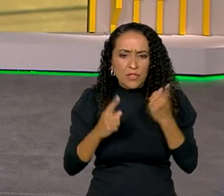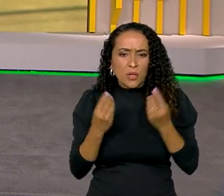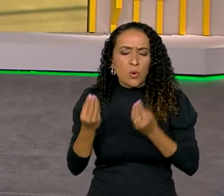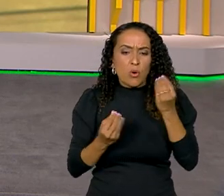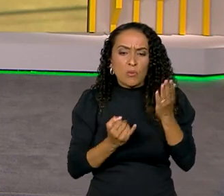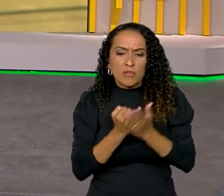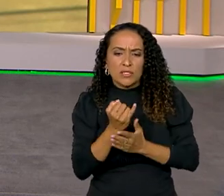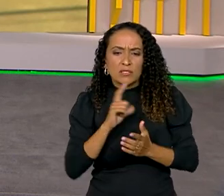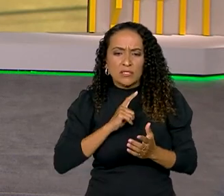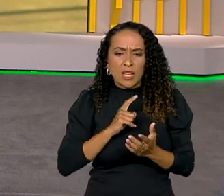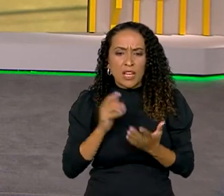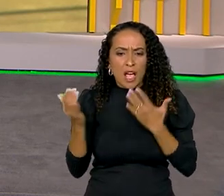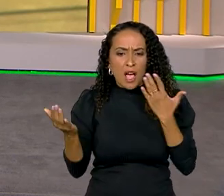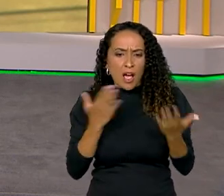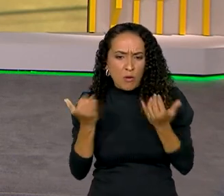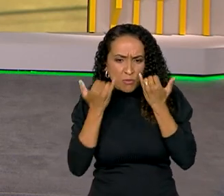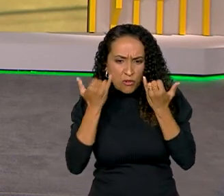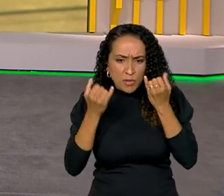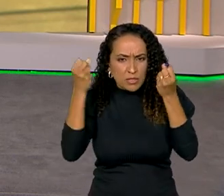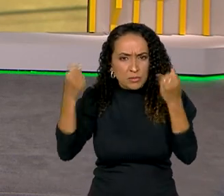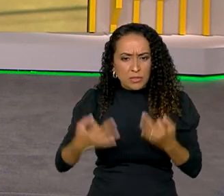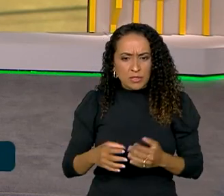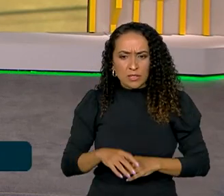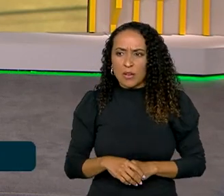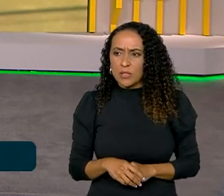Já tem algum dado aí que você possa comentar?